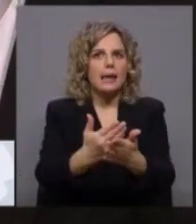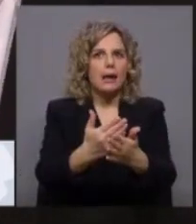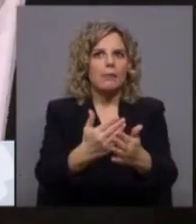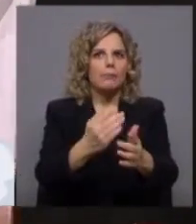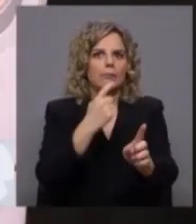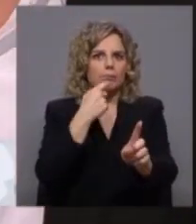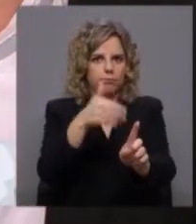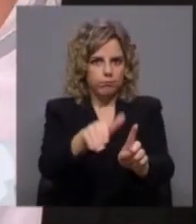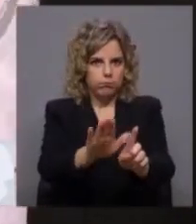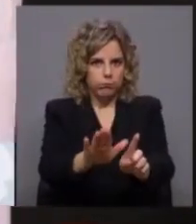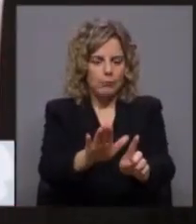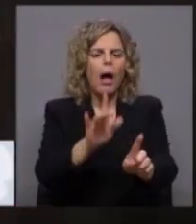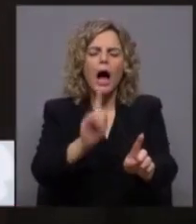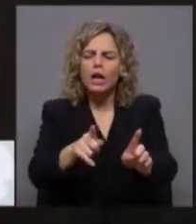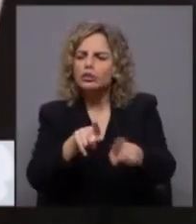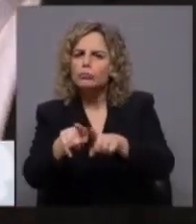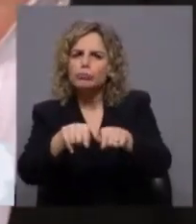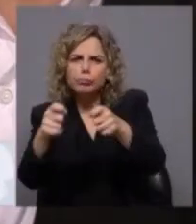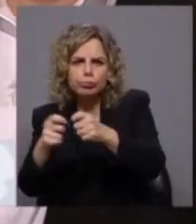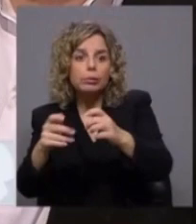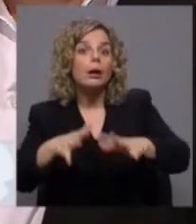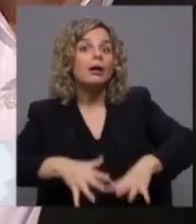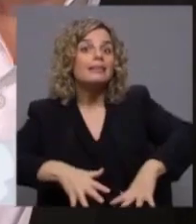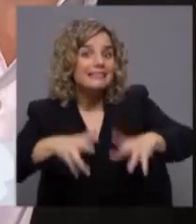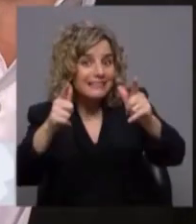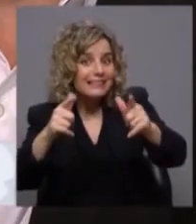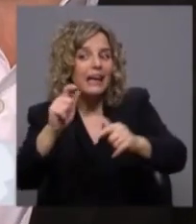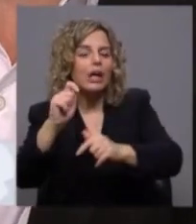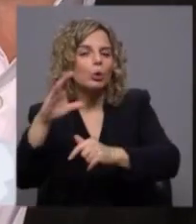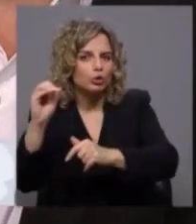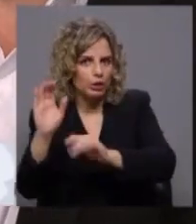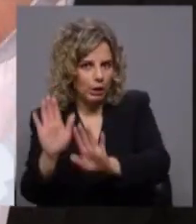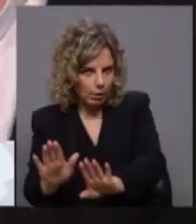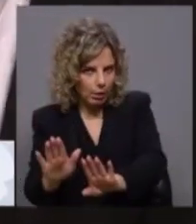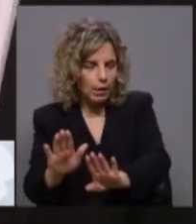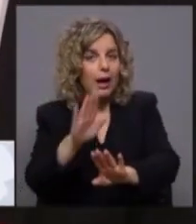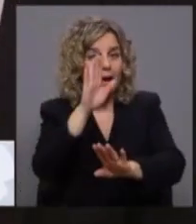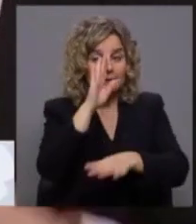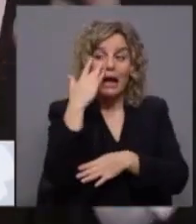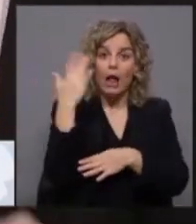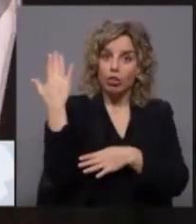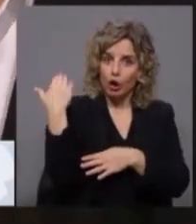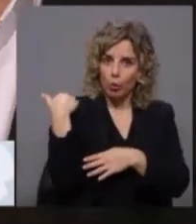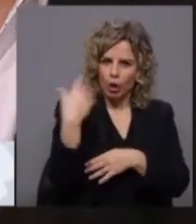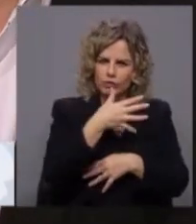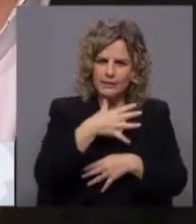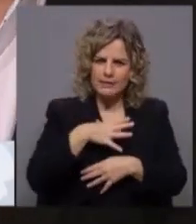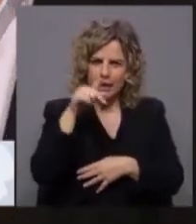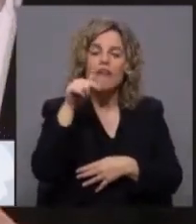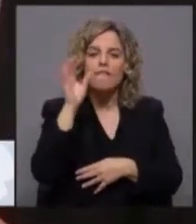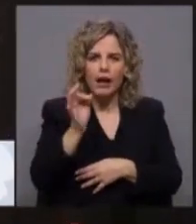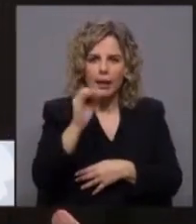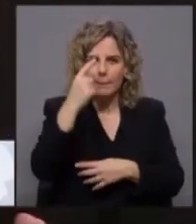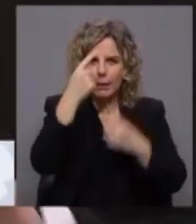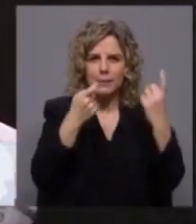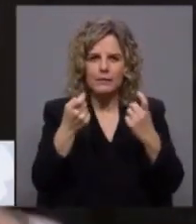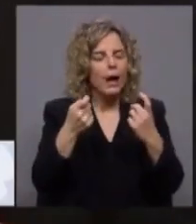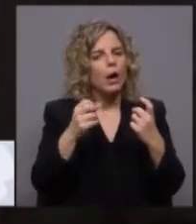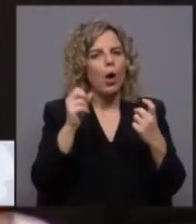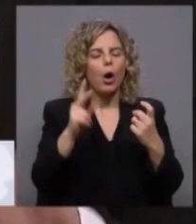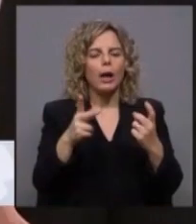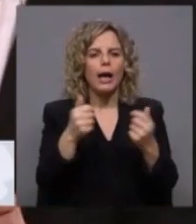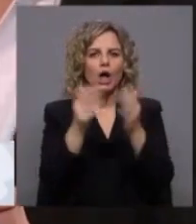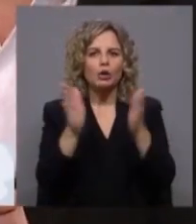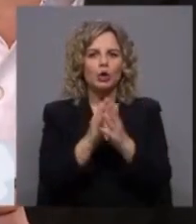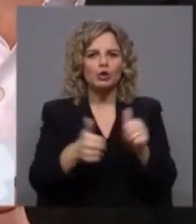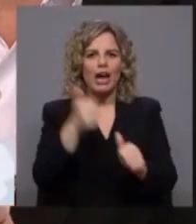quiserem participar do espectro do progressismo e da ecologia. Se António Costa me disser aqui que vale a pena pensar nisto, acho que já ganhámos todos nós